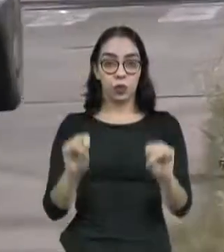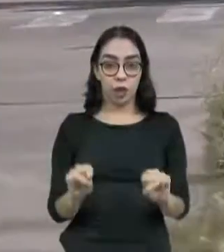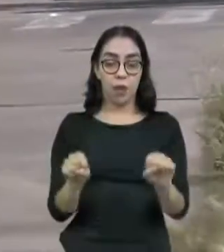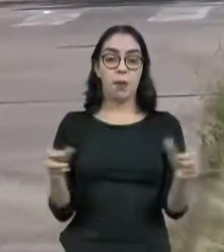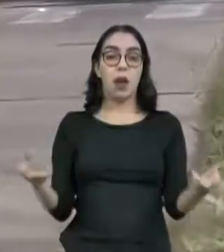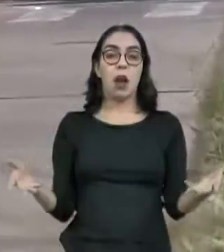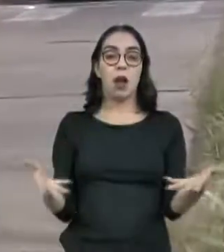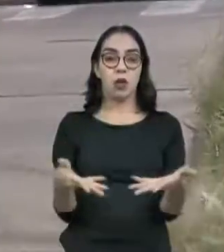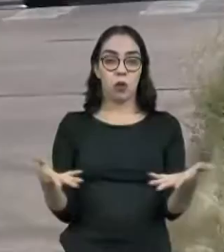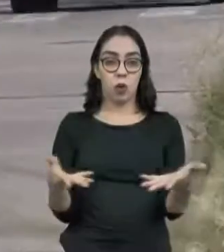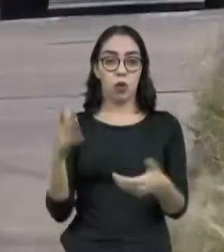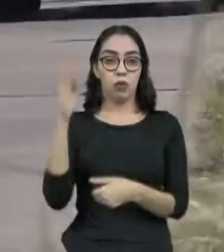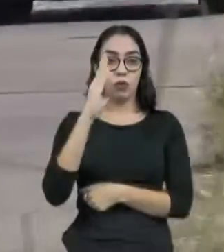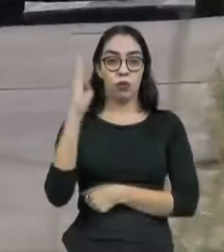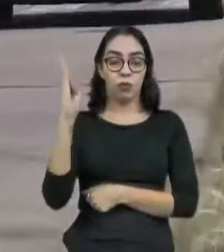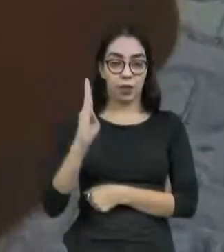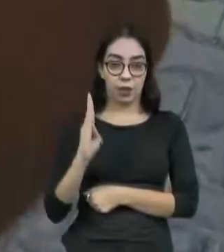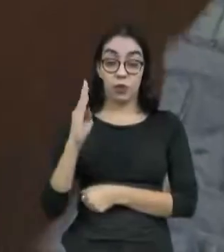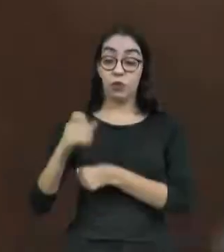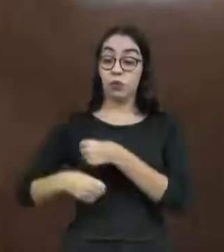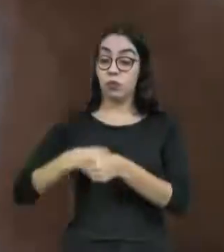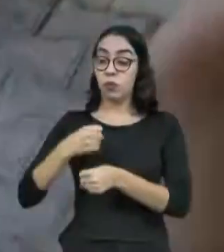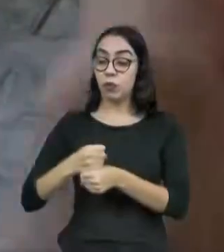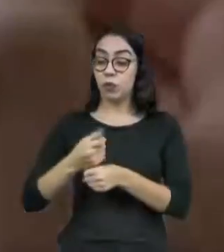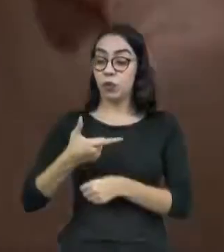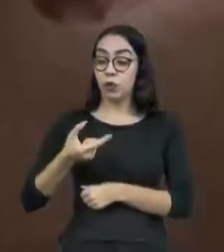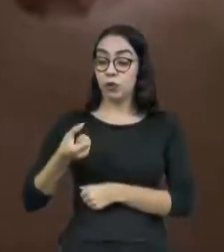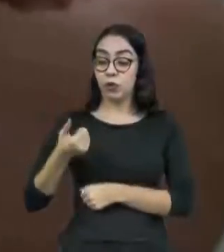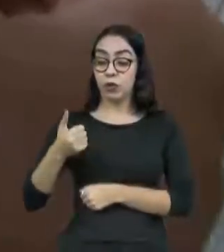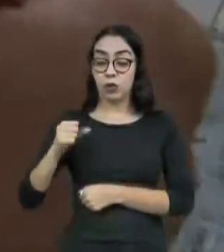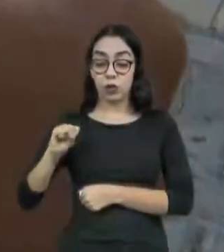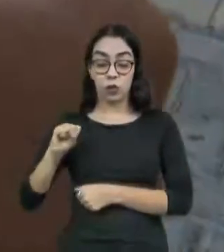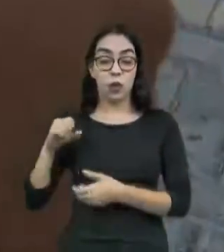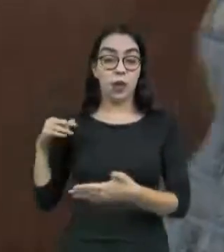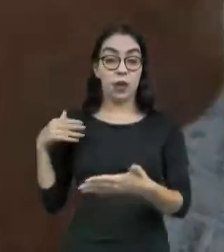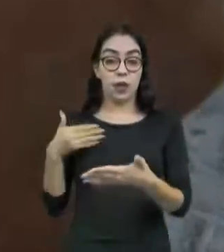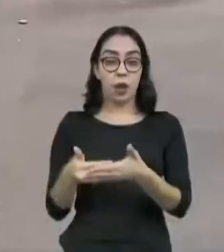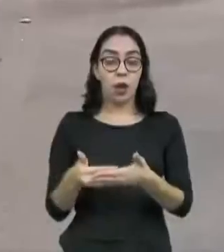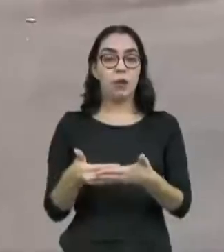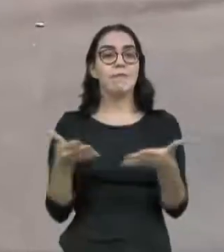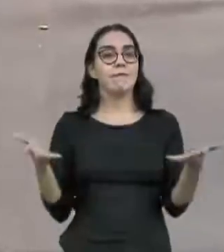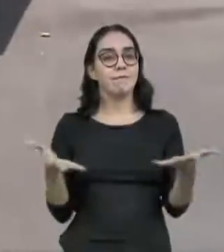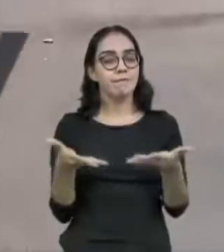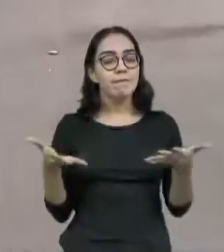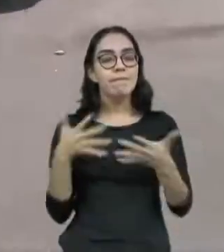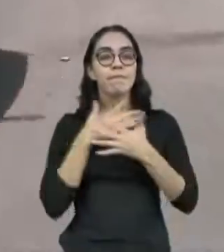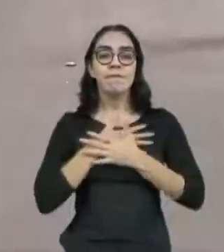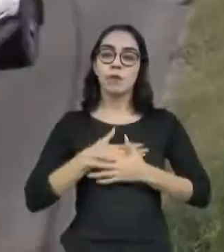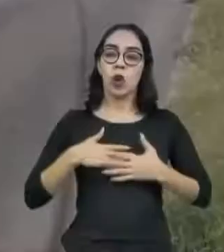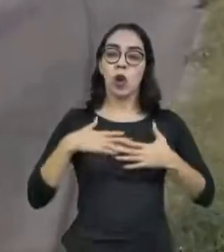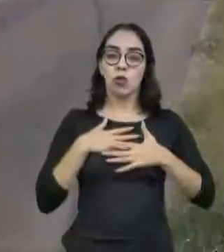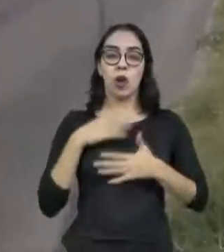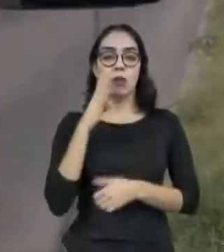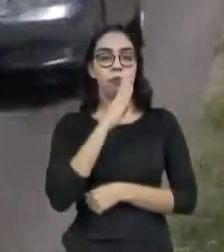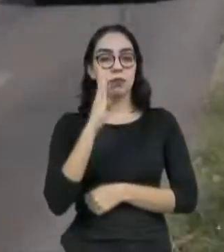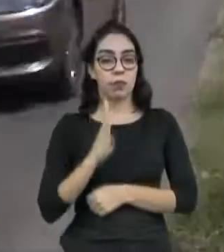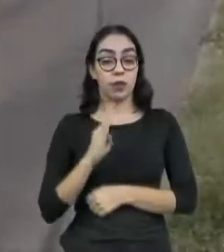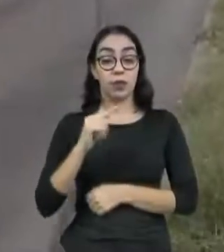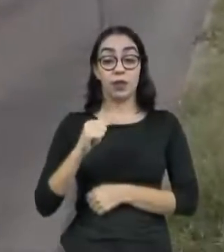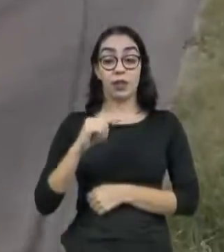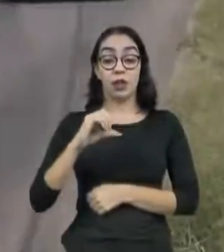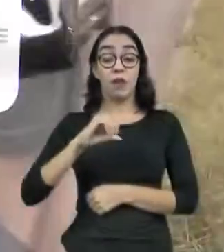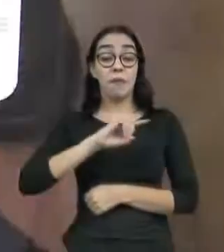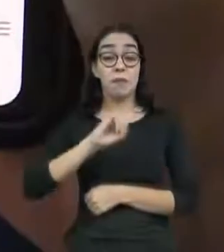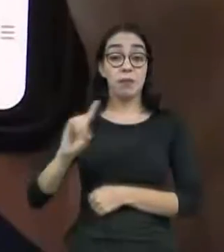em todo o Brasil desde 2018, vem caindo no gosto dos brasileiros. Ao todo, mais de 79 milhões